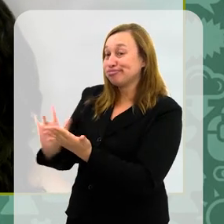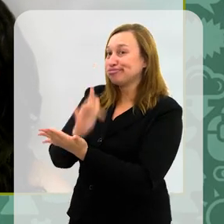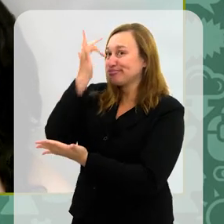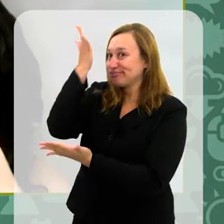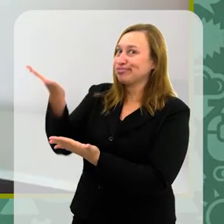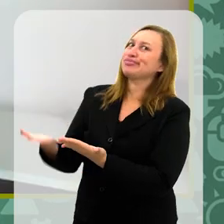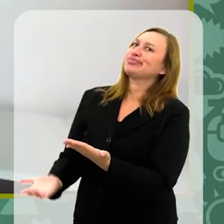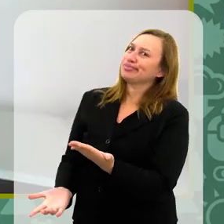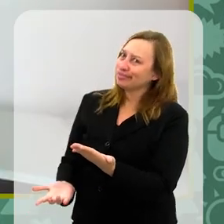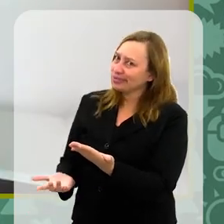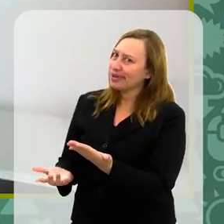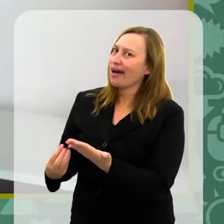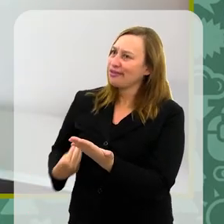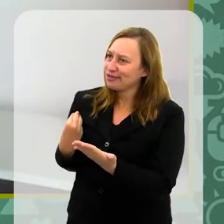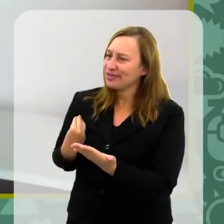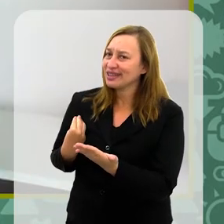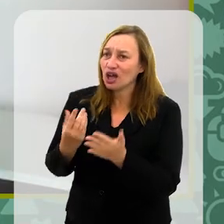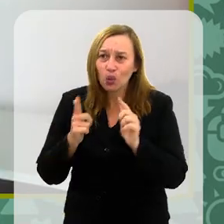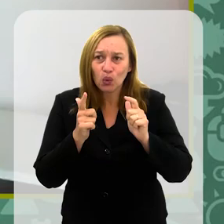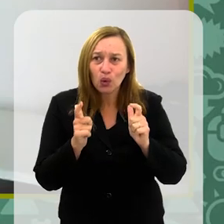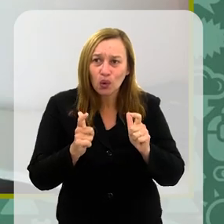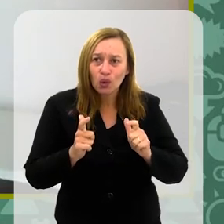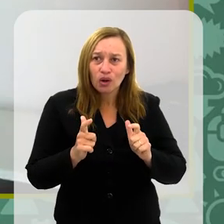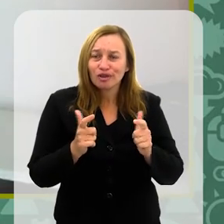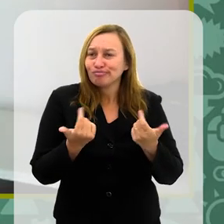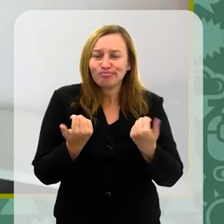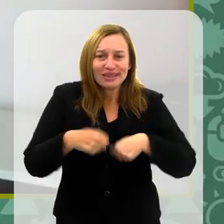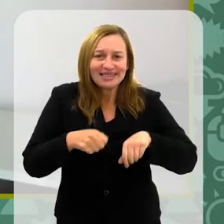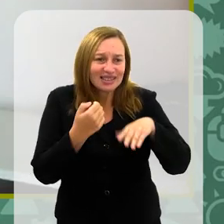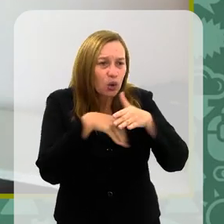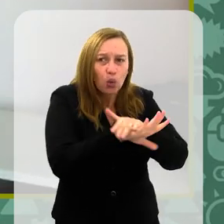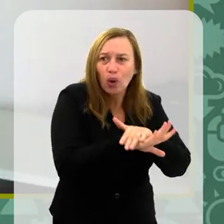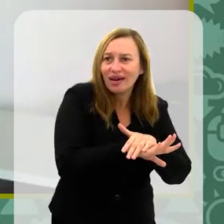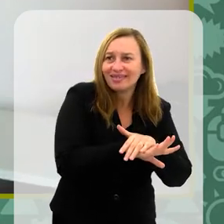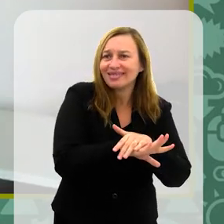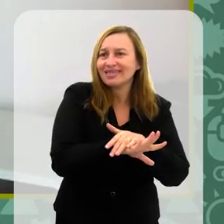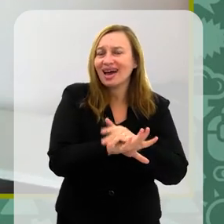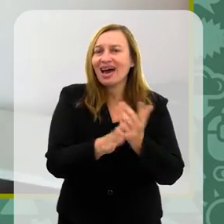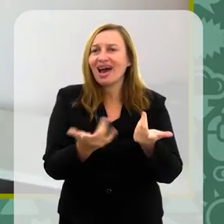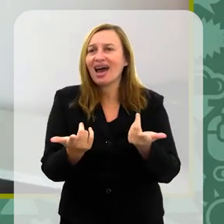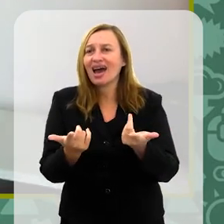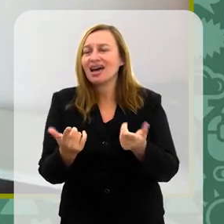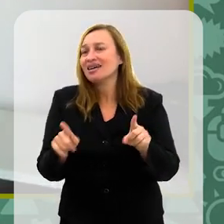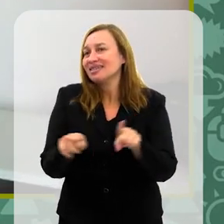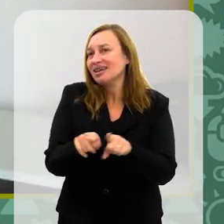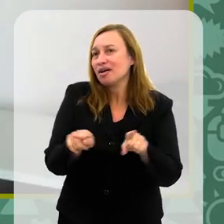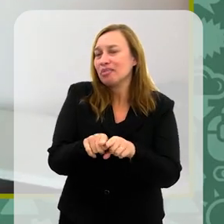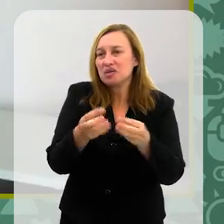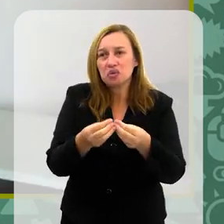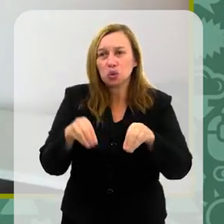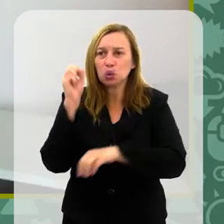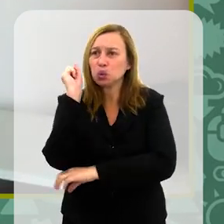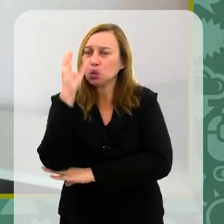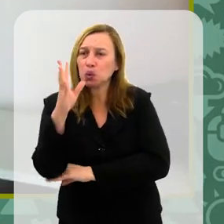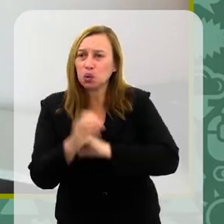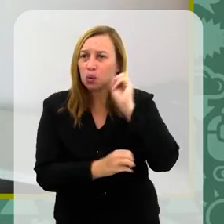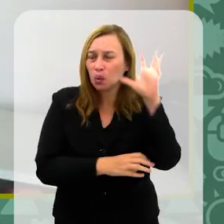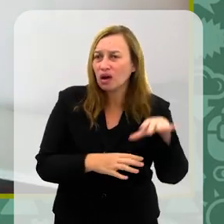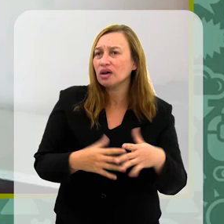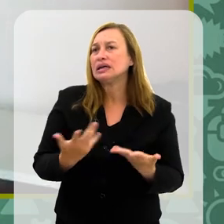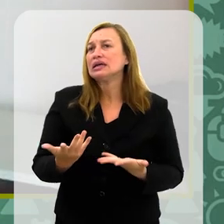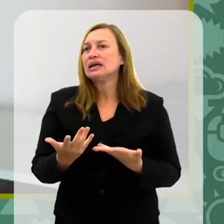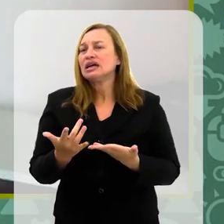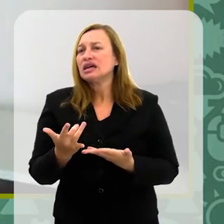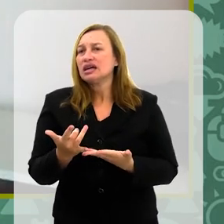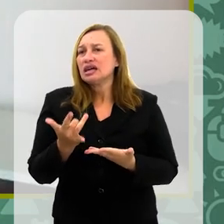facilita a vida por questões de espaço, entra também em questões ambientais, questão financeira também, fica